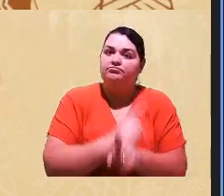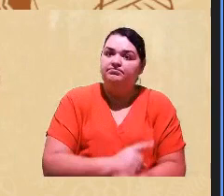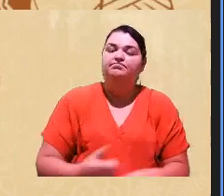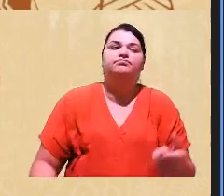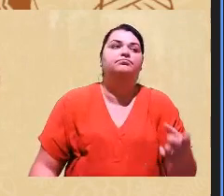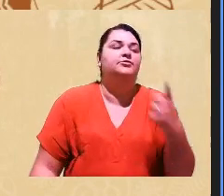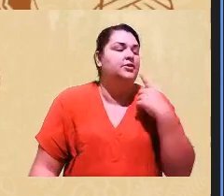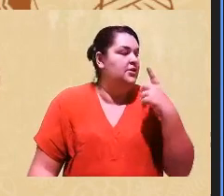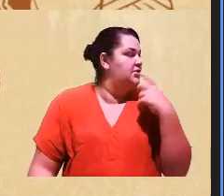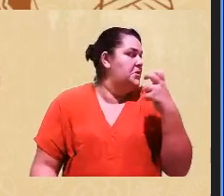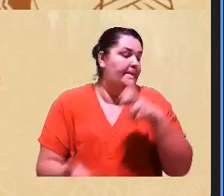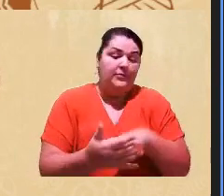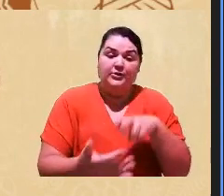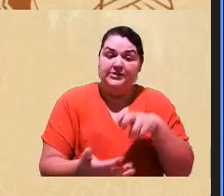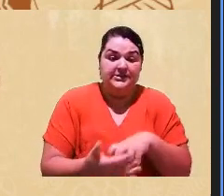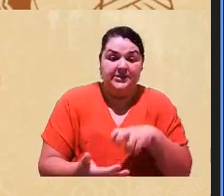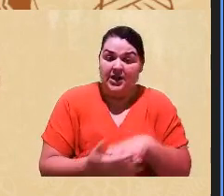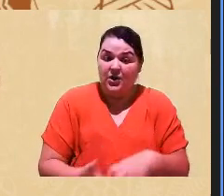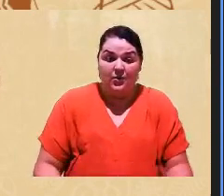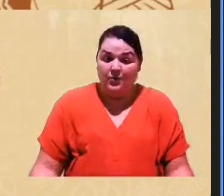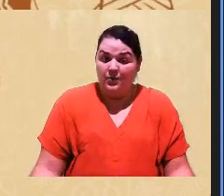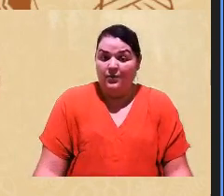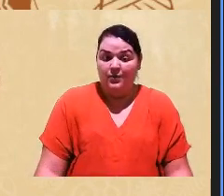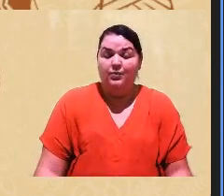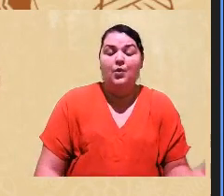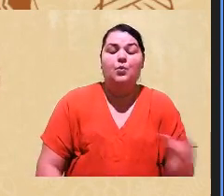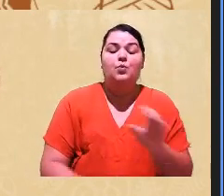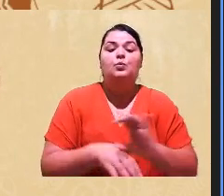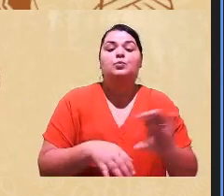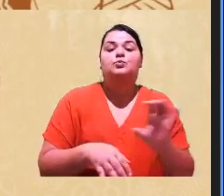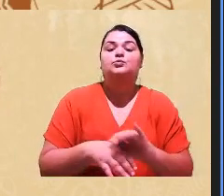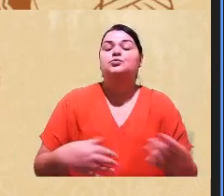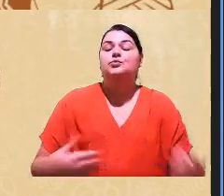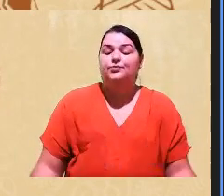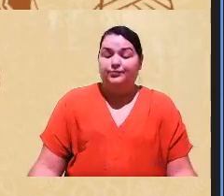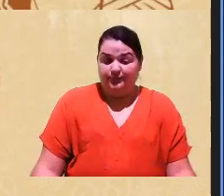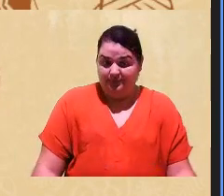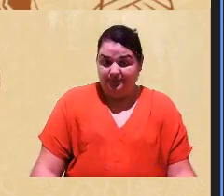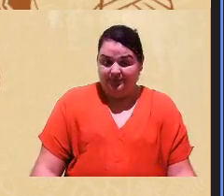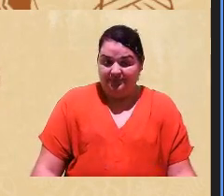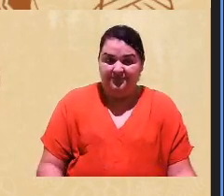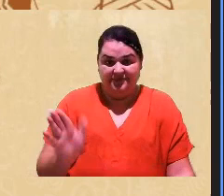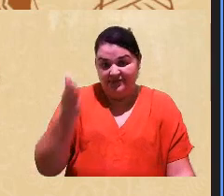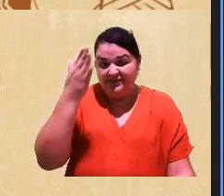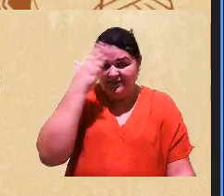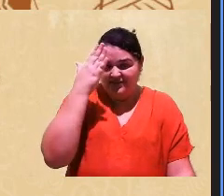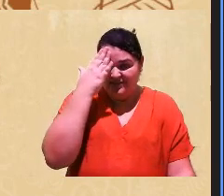punições, em quais cursos? Vocês já sabem a resposta ou não?